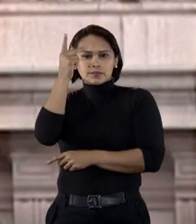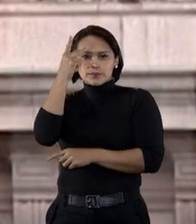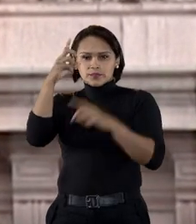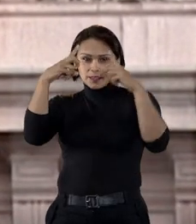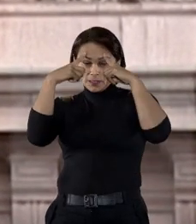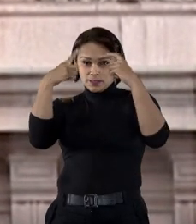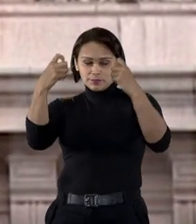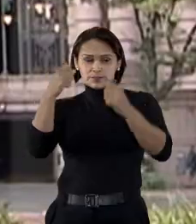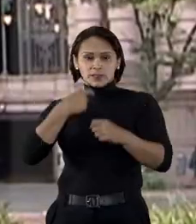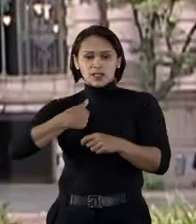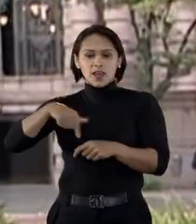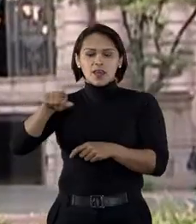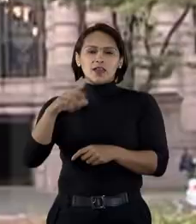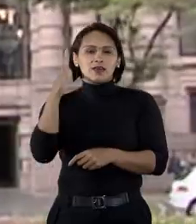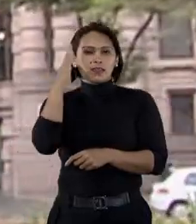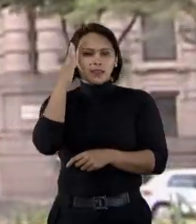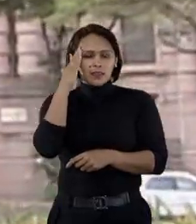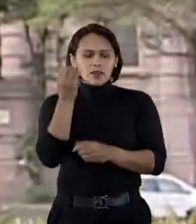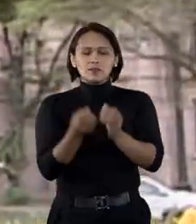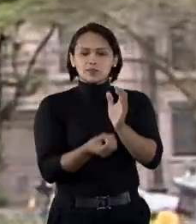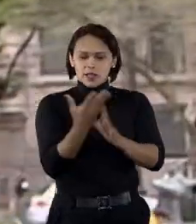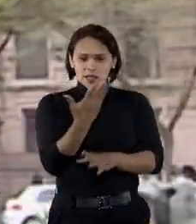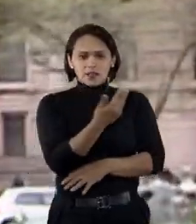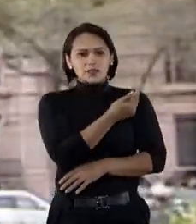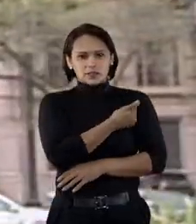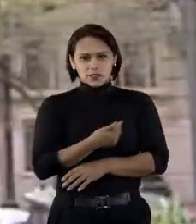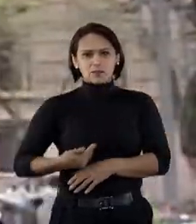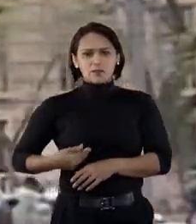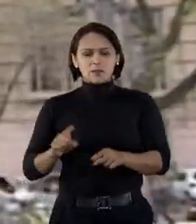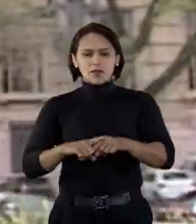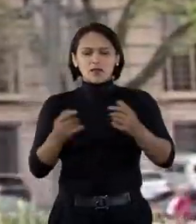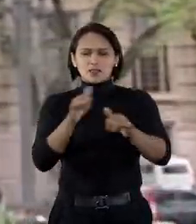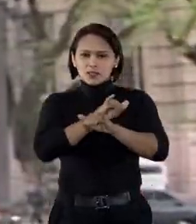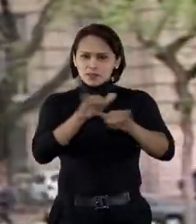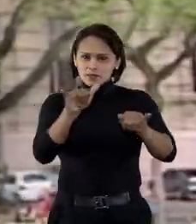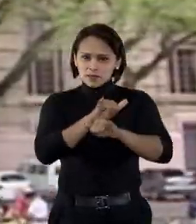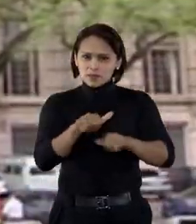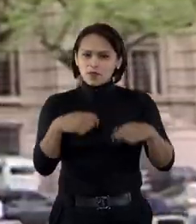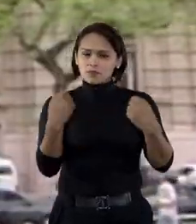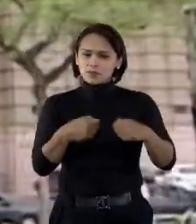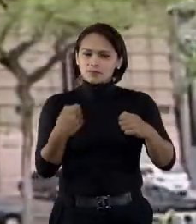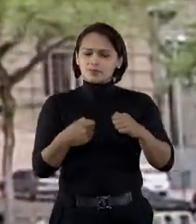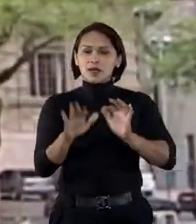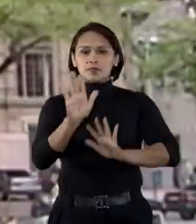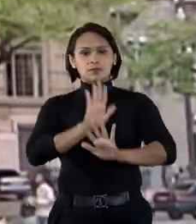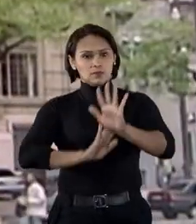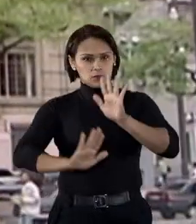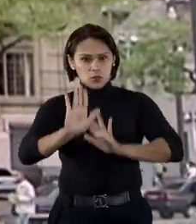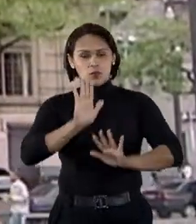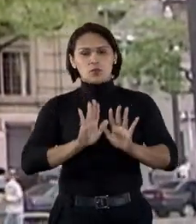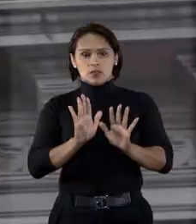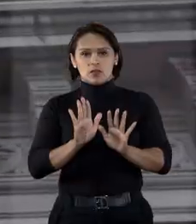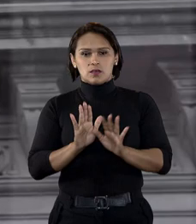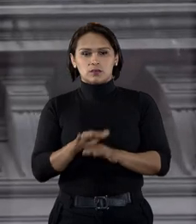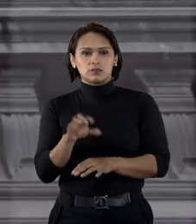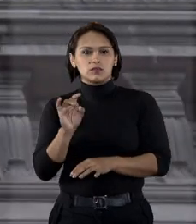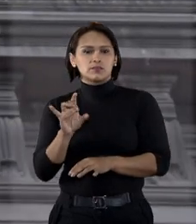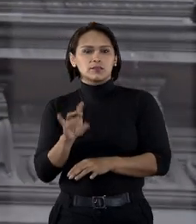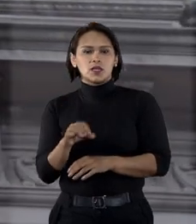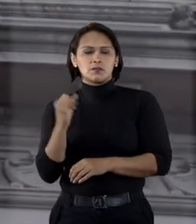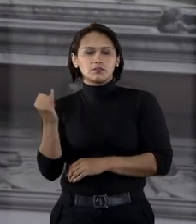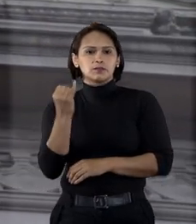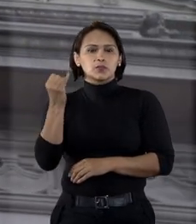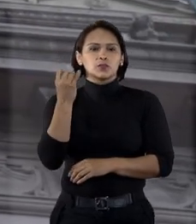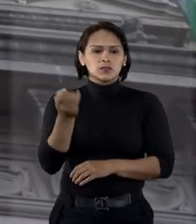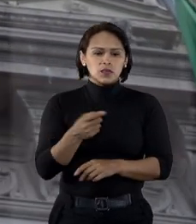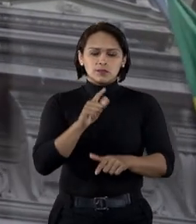Justiça de São Paulo, que entendeu que apesar de terem natureza pública, as informações deveriam ser divulgadas com cautela e não seriam